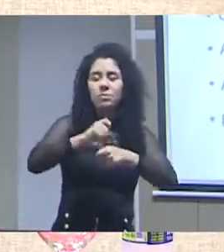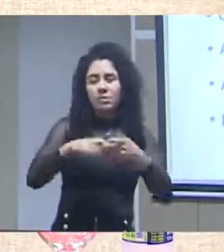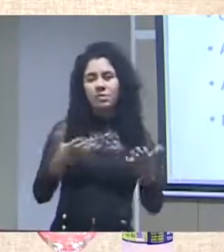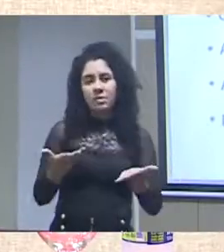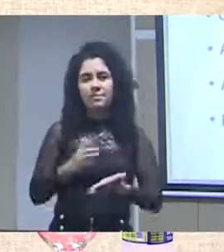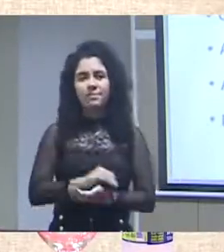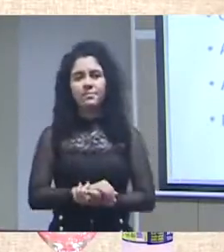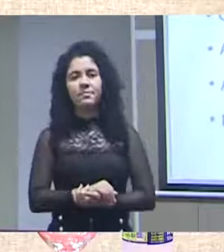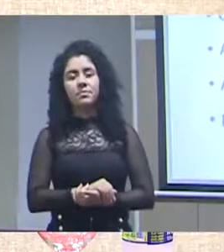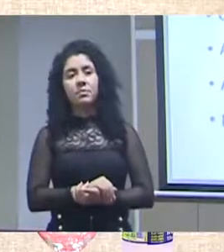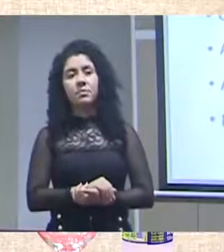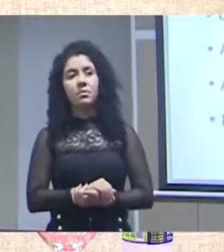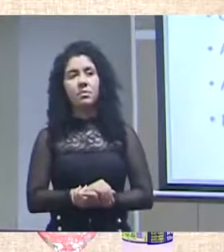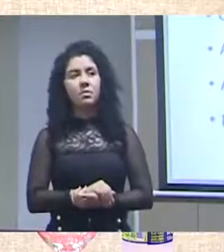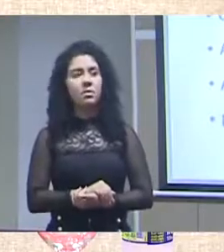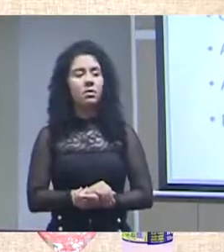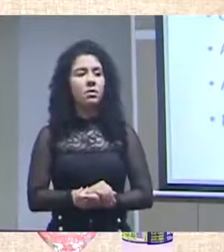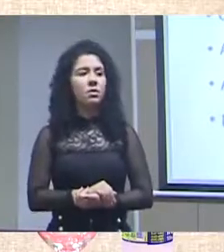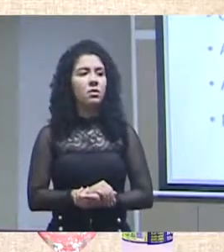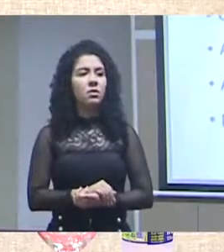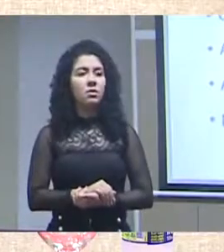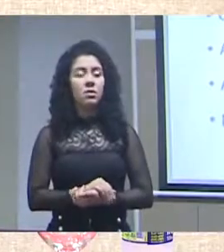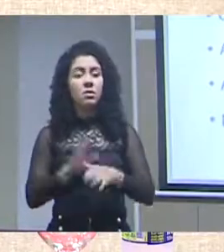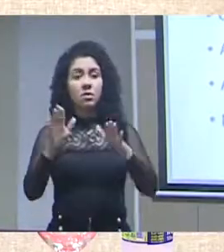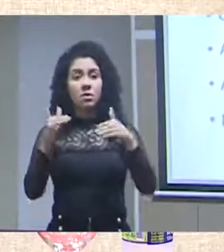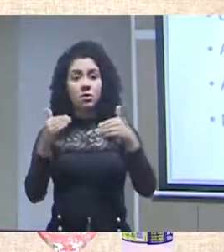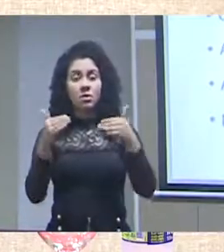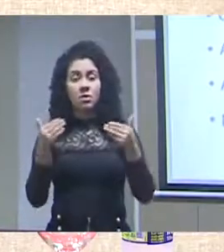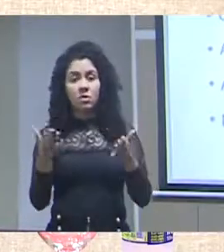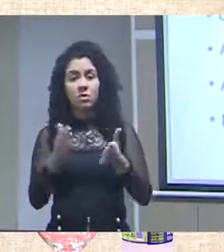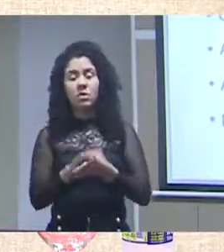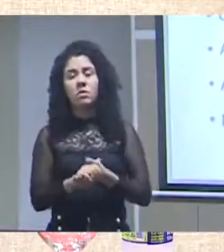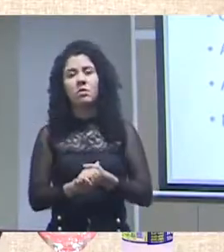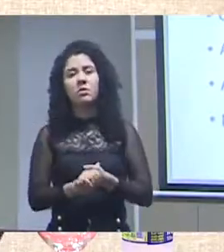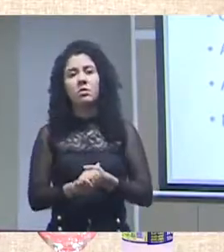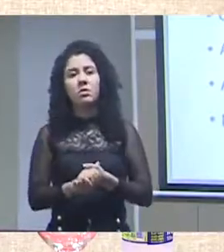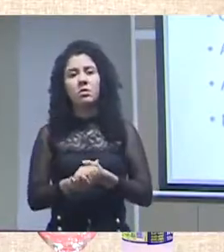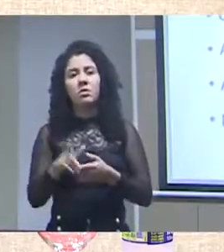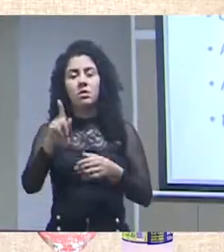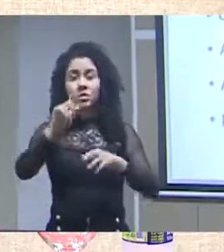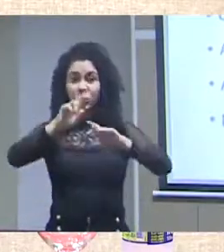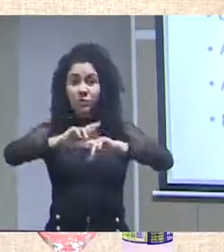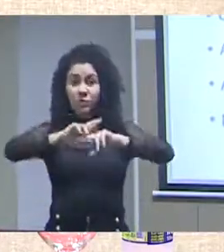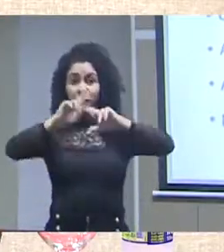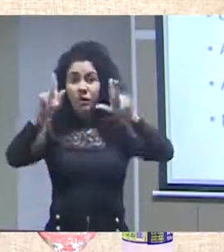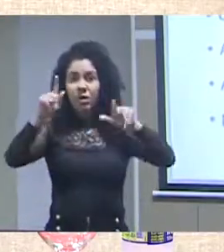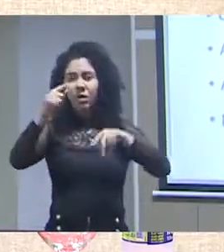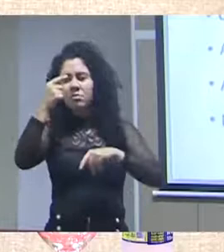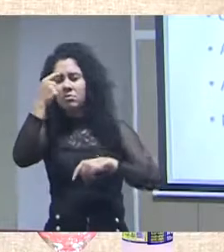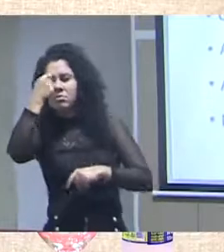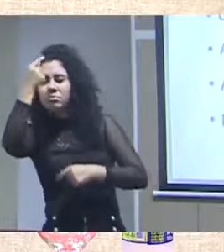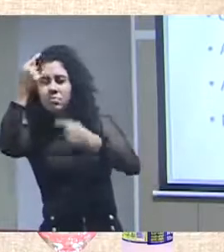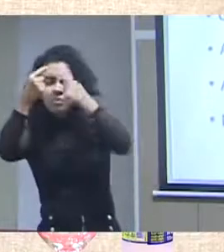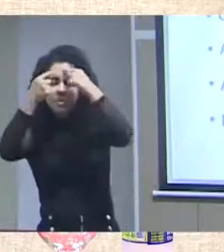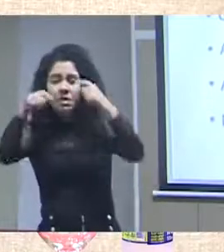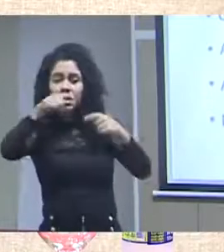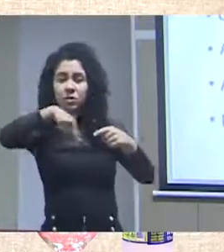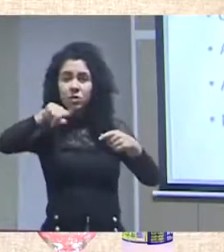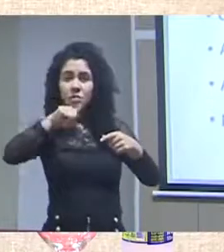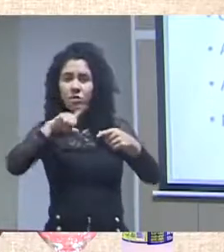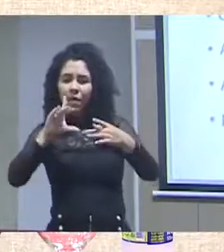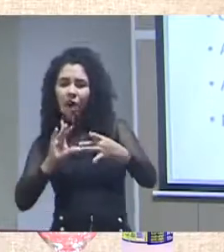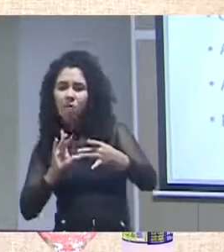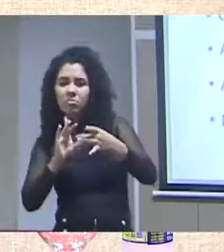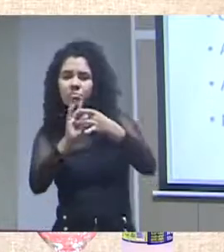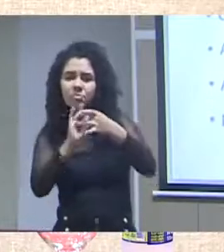quanto mais os diferentes atores estiverem conectados nas mídias digitais e, a partir daí,